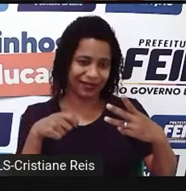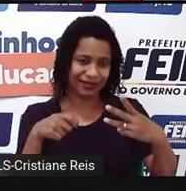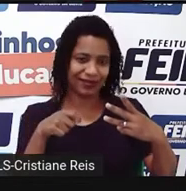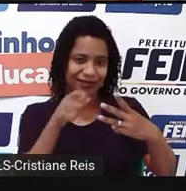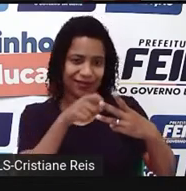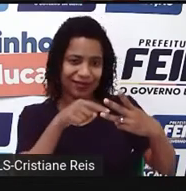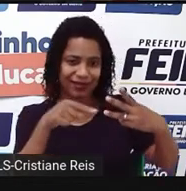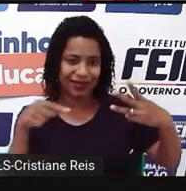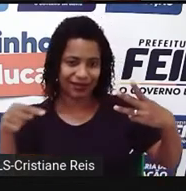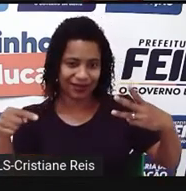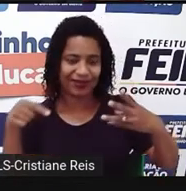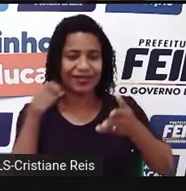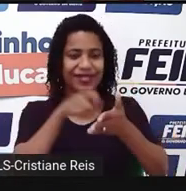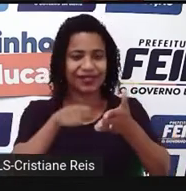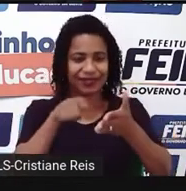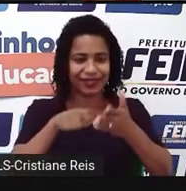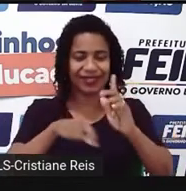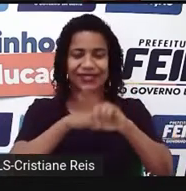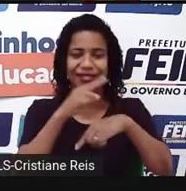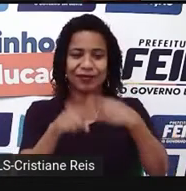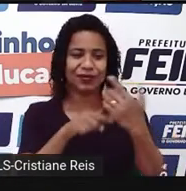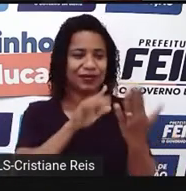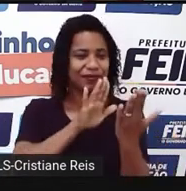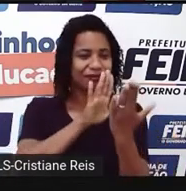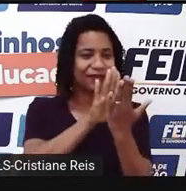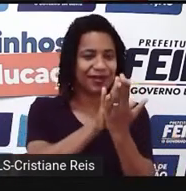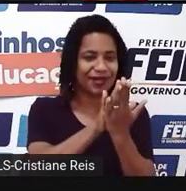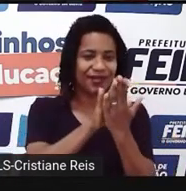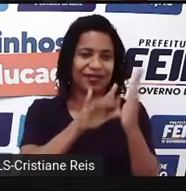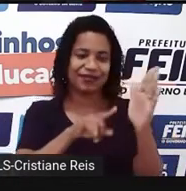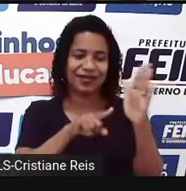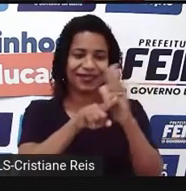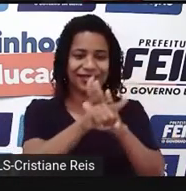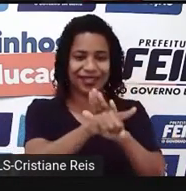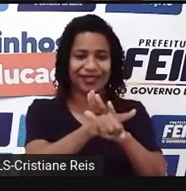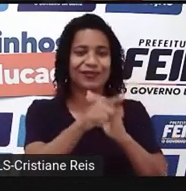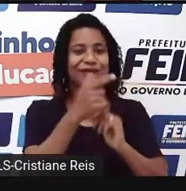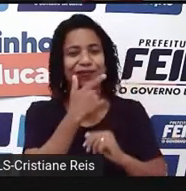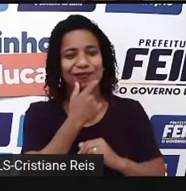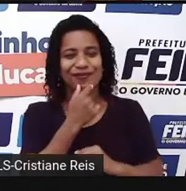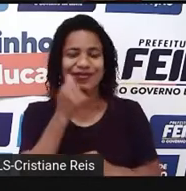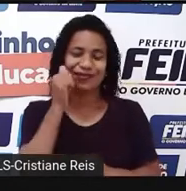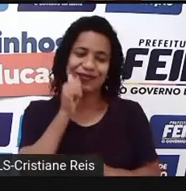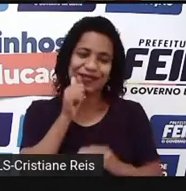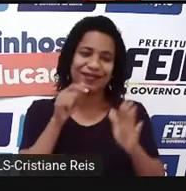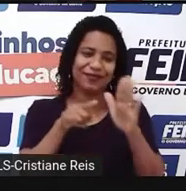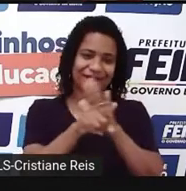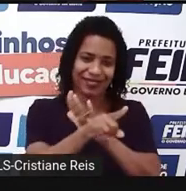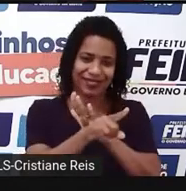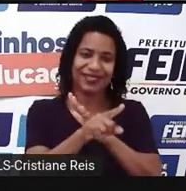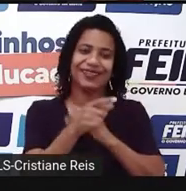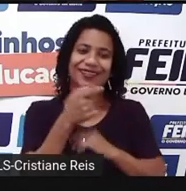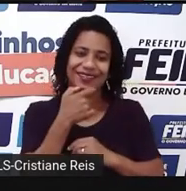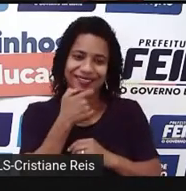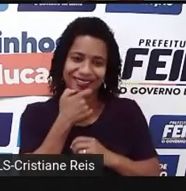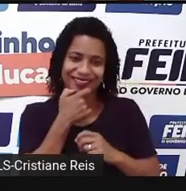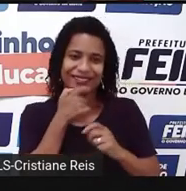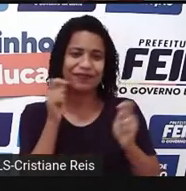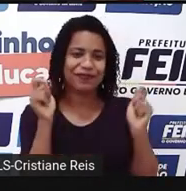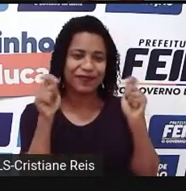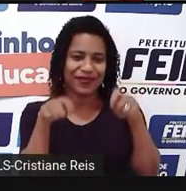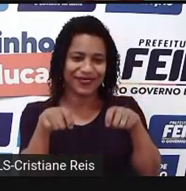anotá-las e tirá-las na primeira oportunidade com seu professor ou sua professora de inglês. Ok?